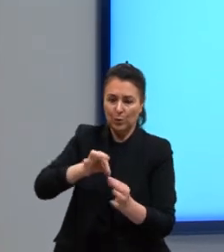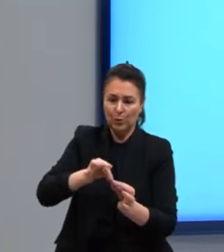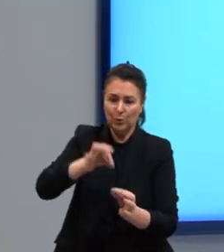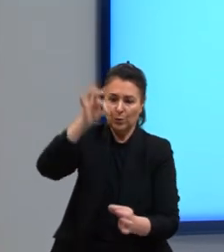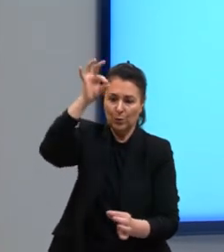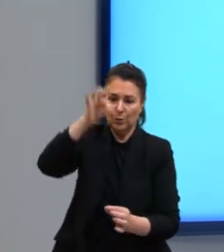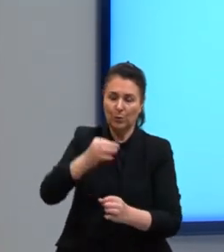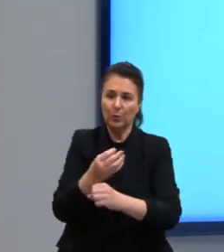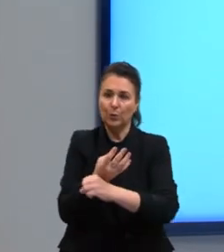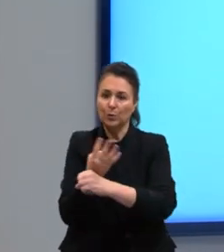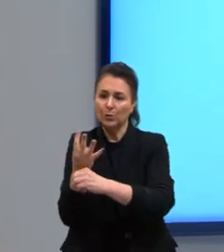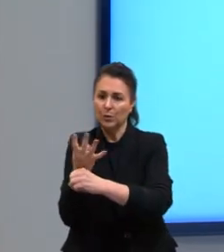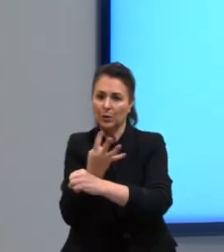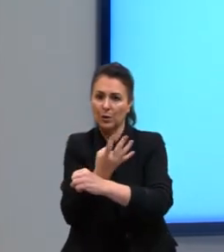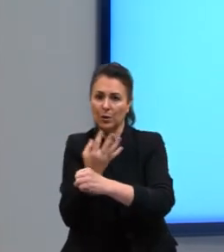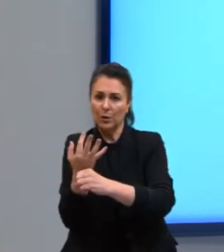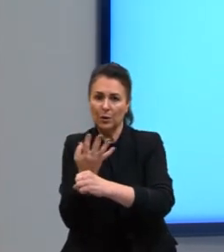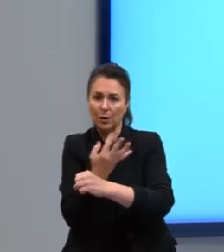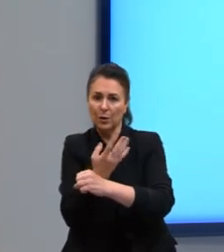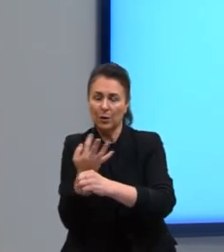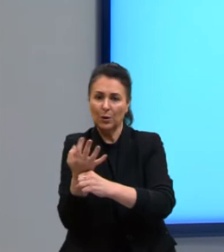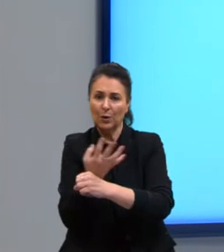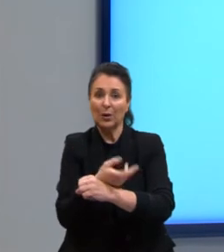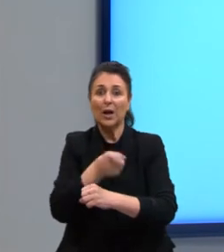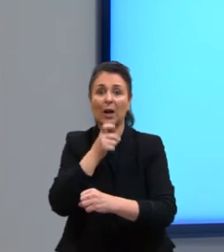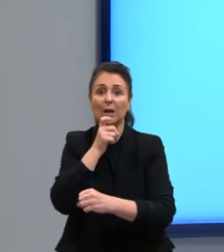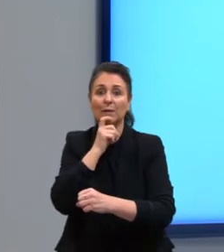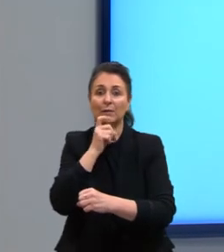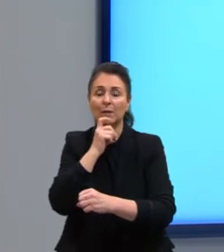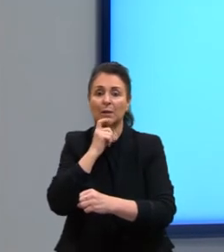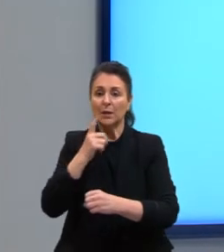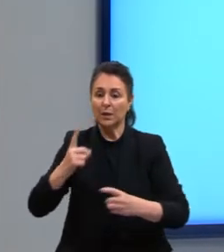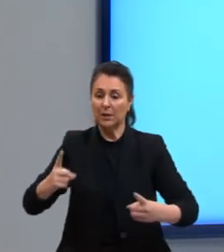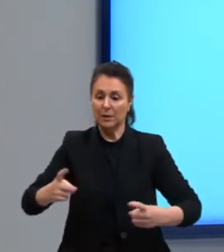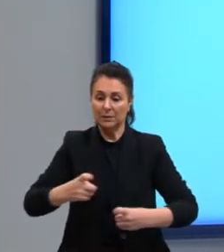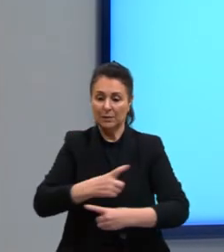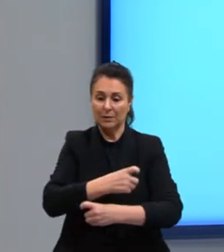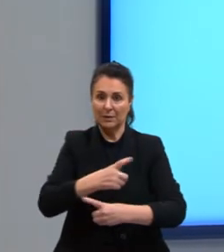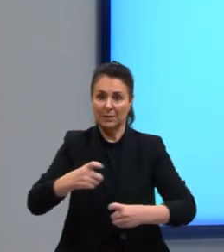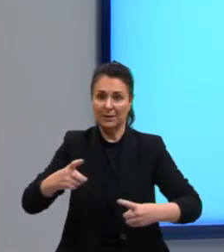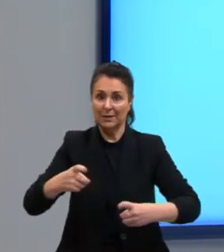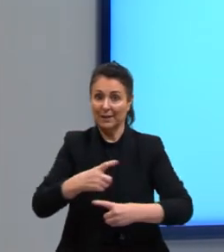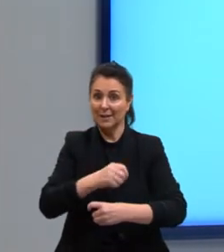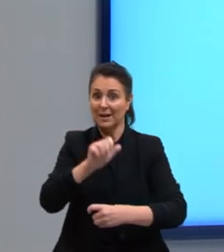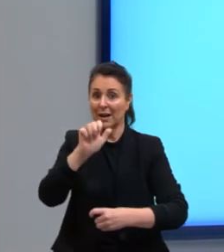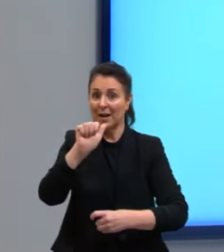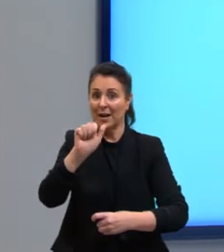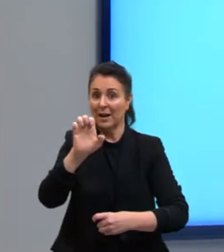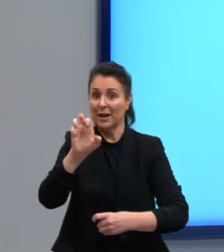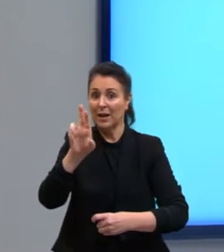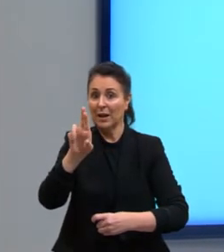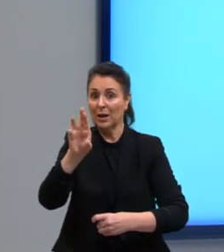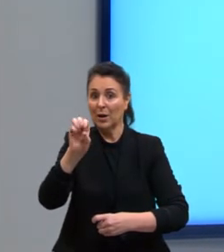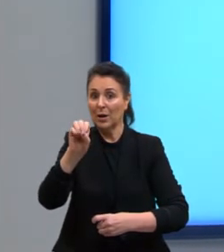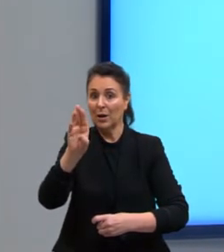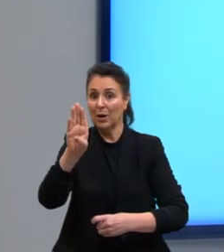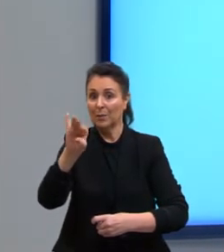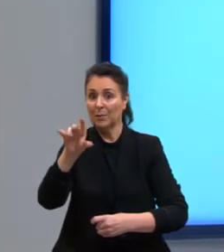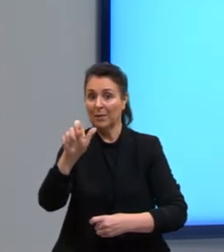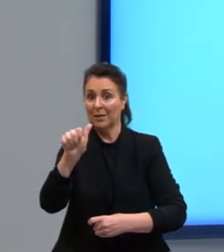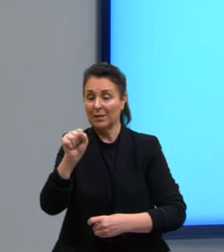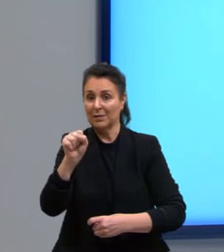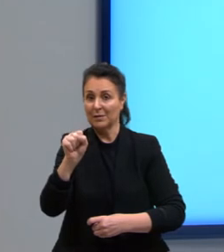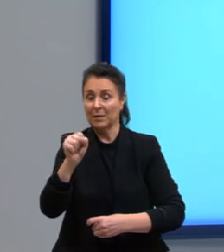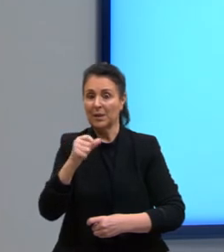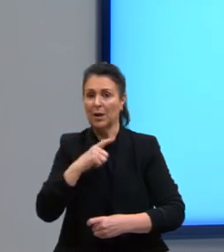alga verde, e aqui esses pontinhos são as bactérias aeróbias. E aqui, então, estão as